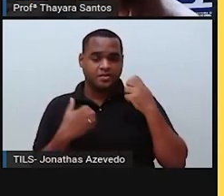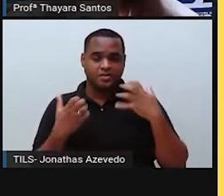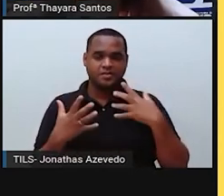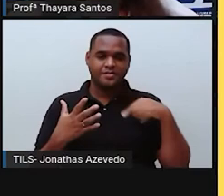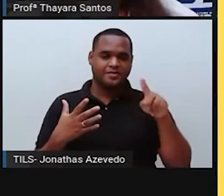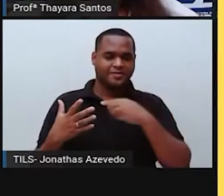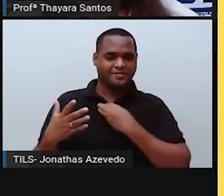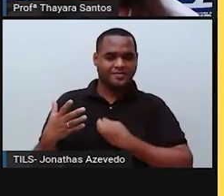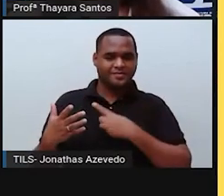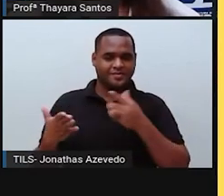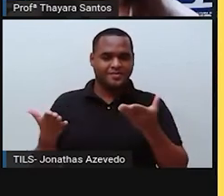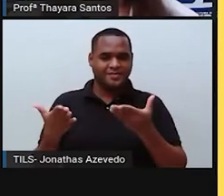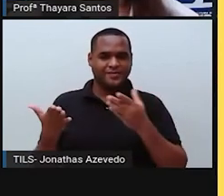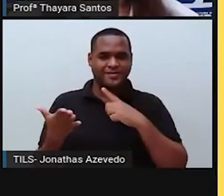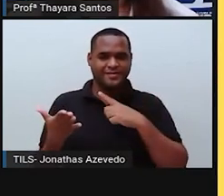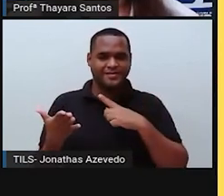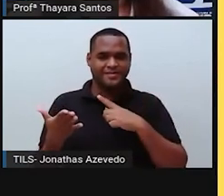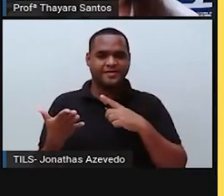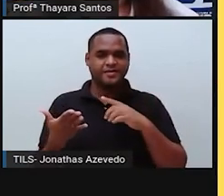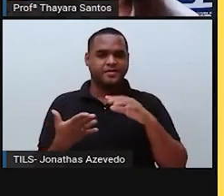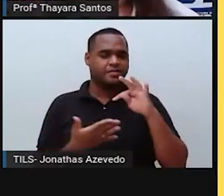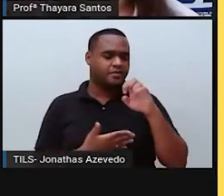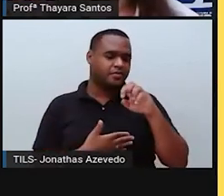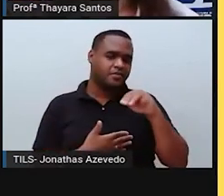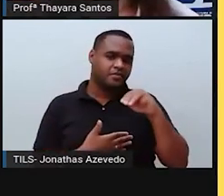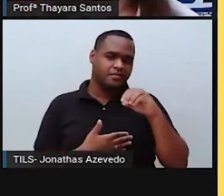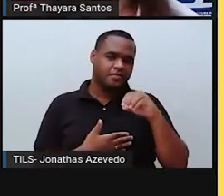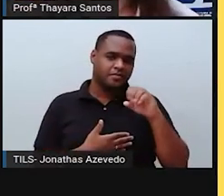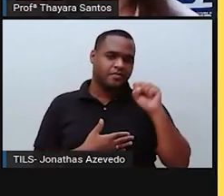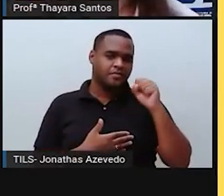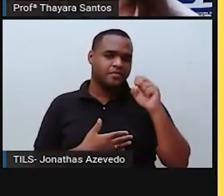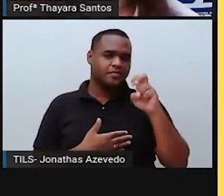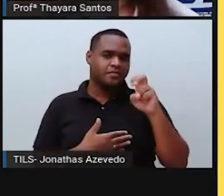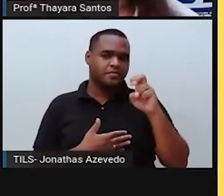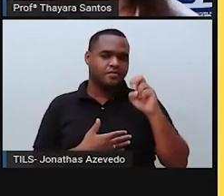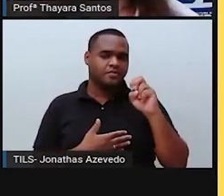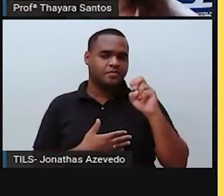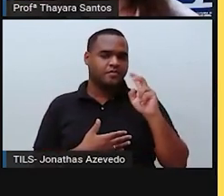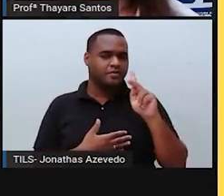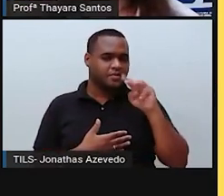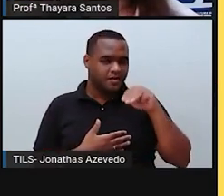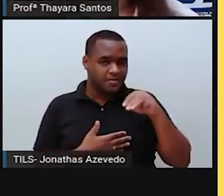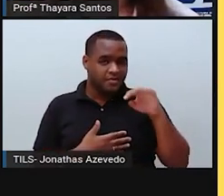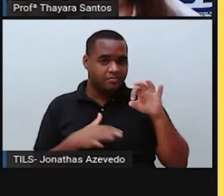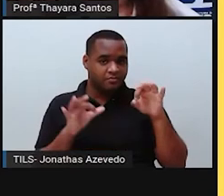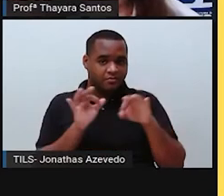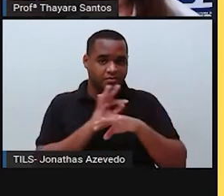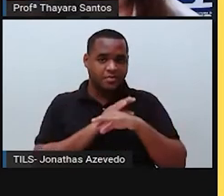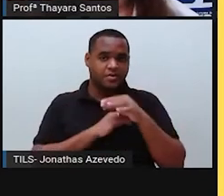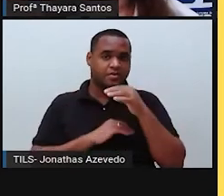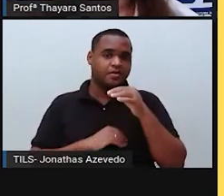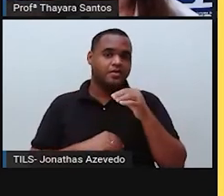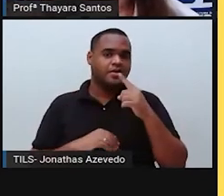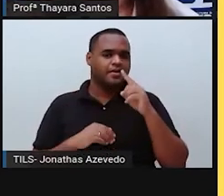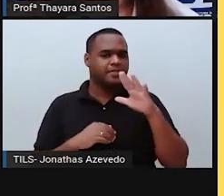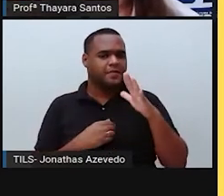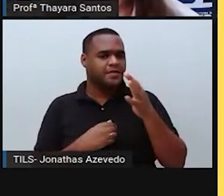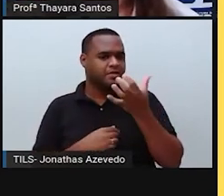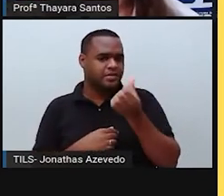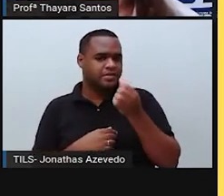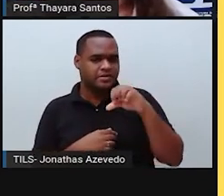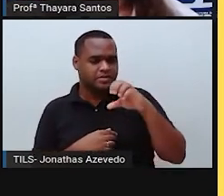que a gente está agora. A termosfera, ela vai desses 85 quilômetros que acabaram ali na mesosfera até mais ou menos